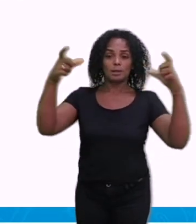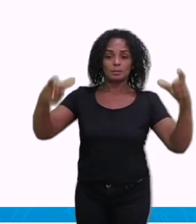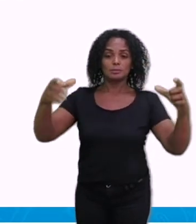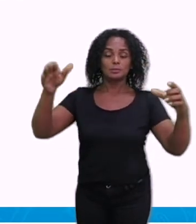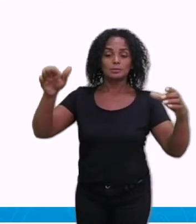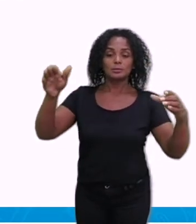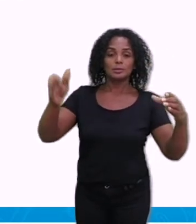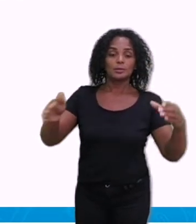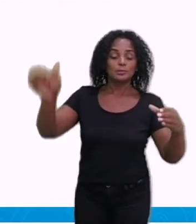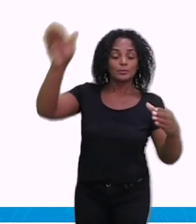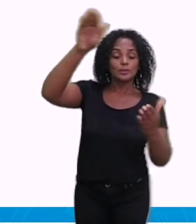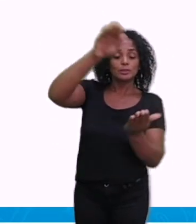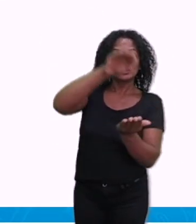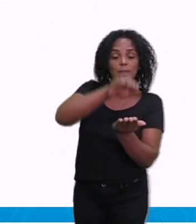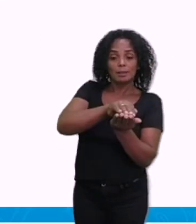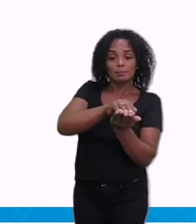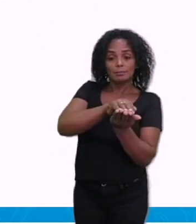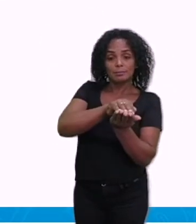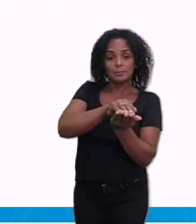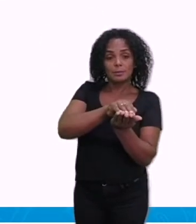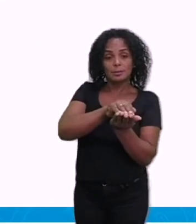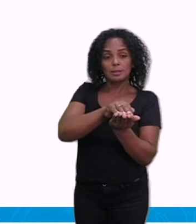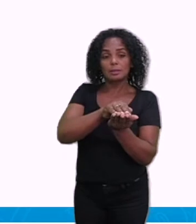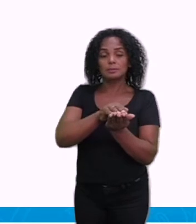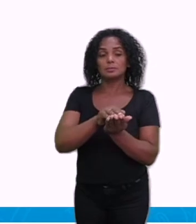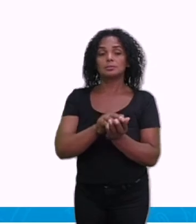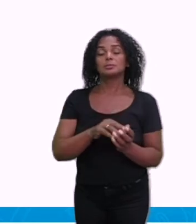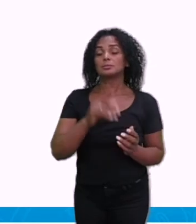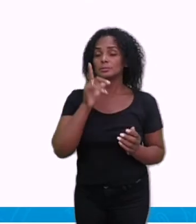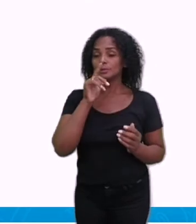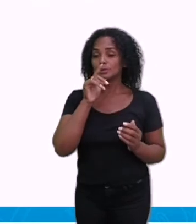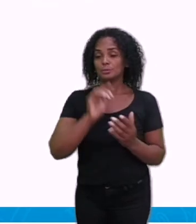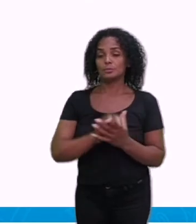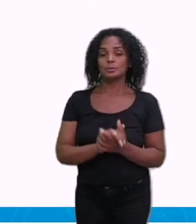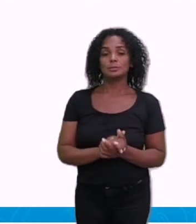só para o mosquito da dengue, mas também para outros animais.